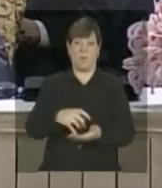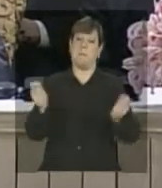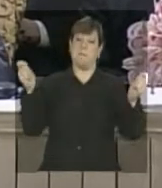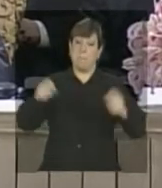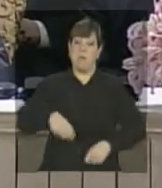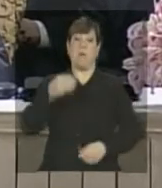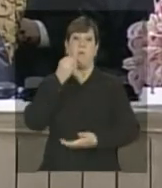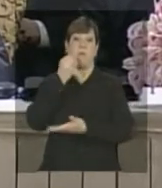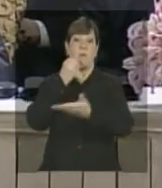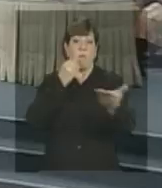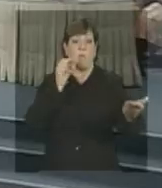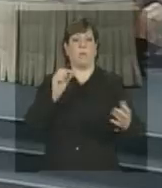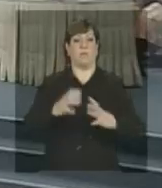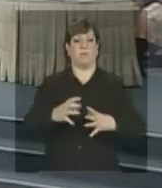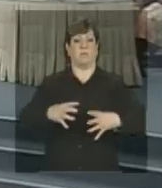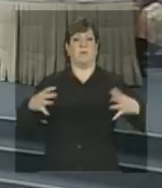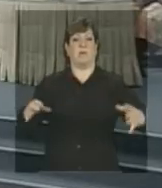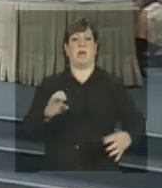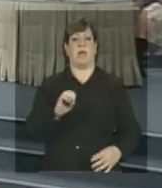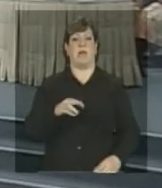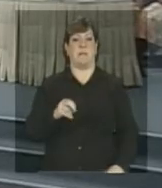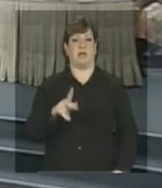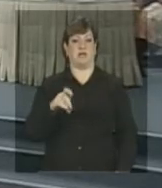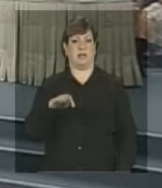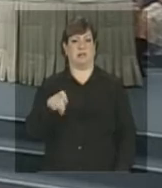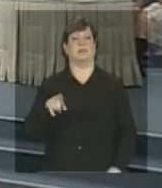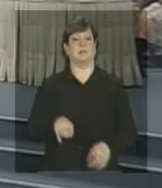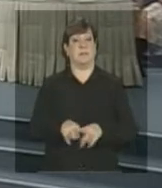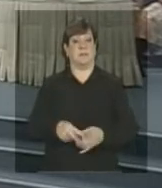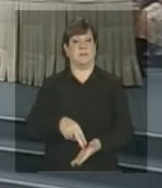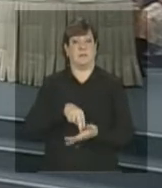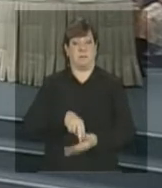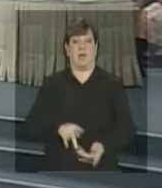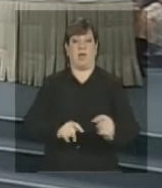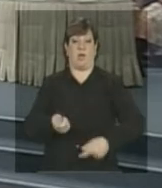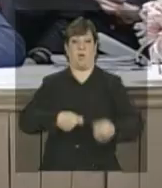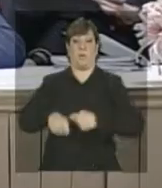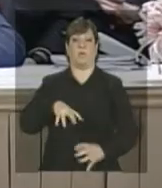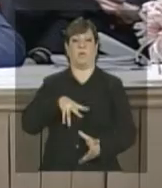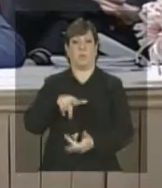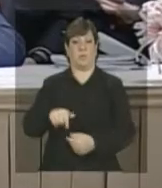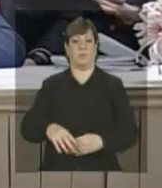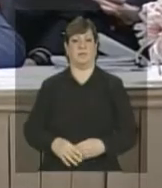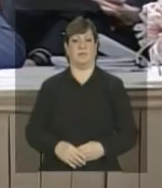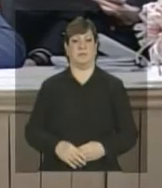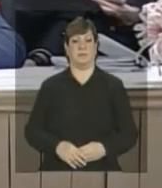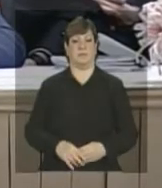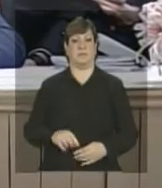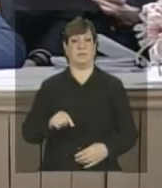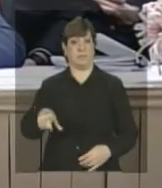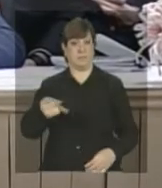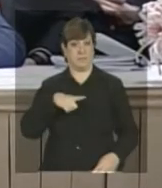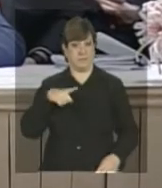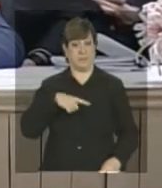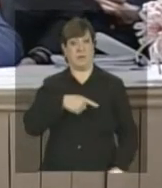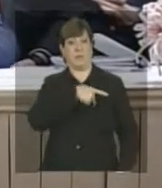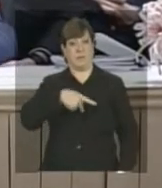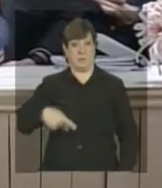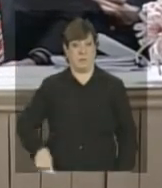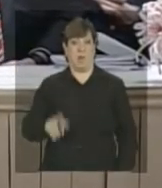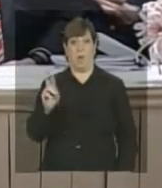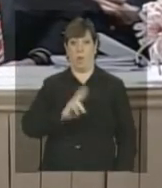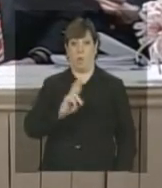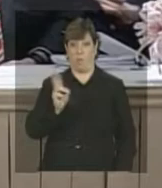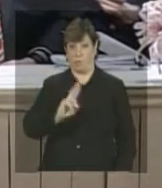oportunidade de crescimento dos emergentes e de estabilidade para a economia global. Dmitry Medvedev, presidente da